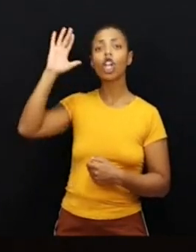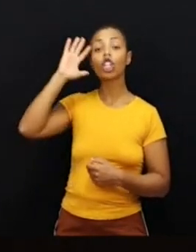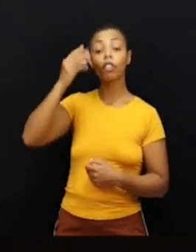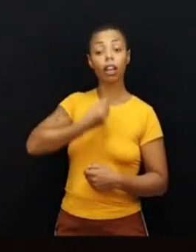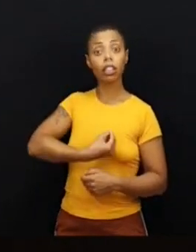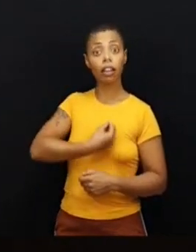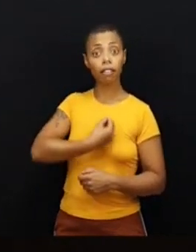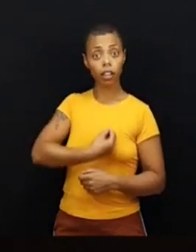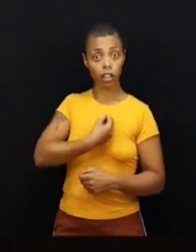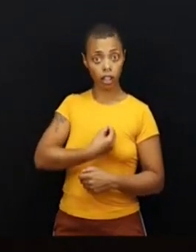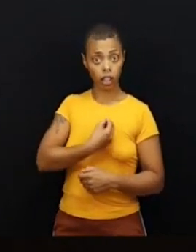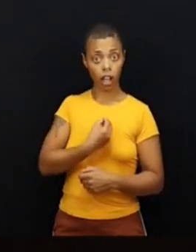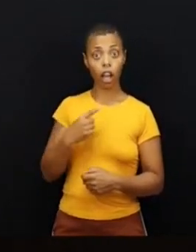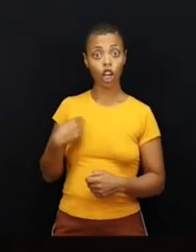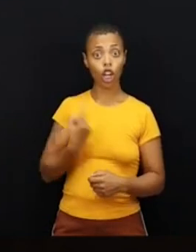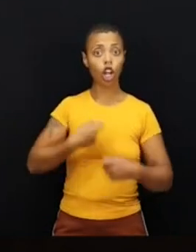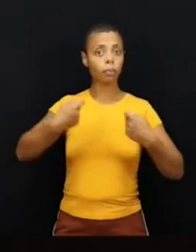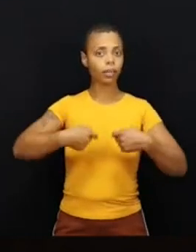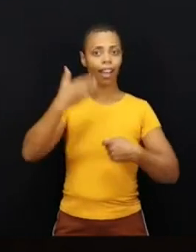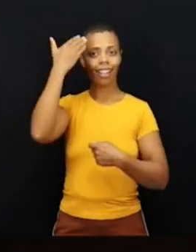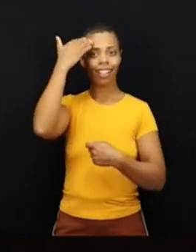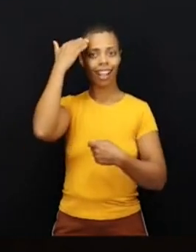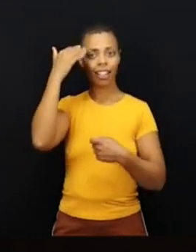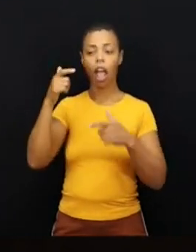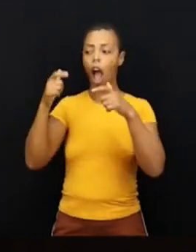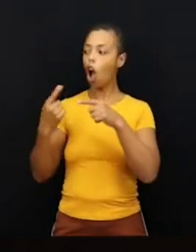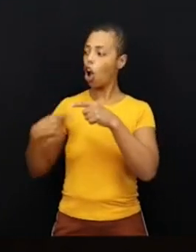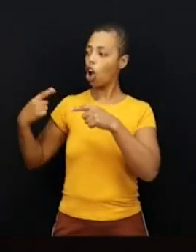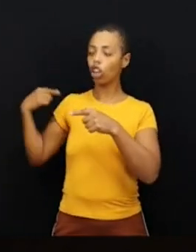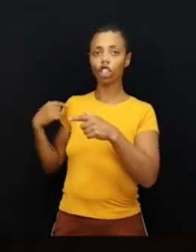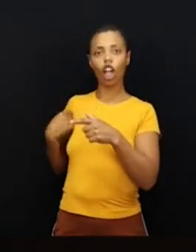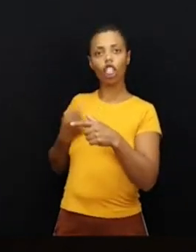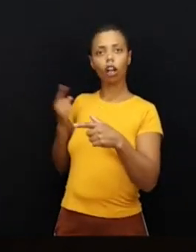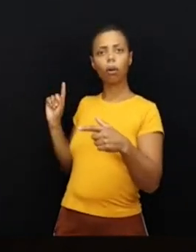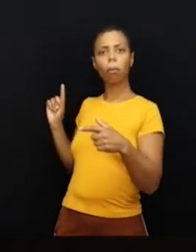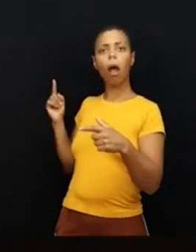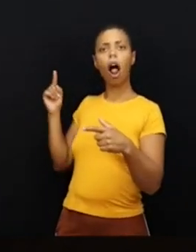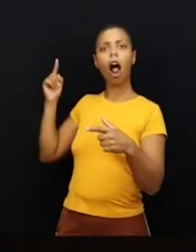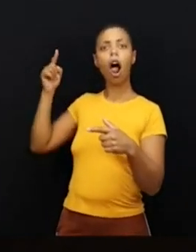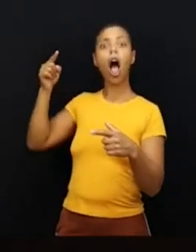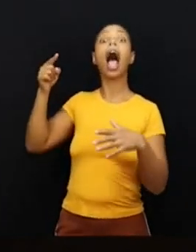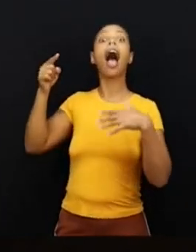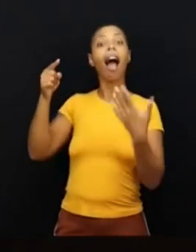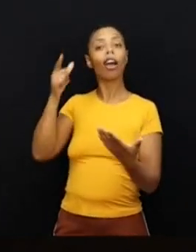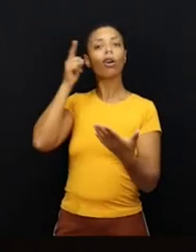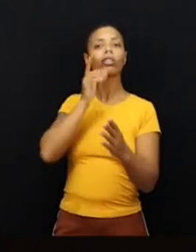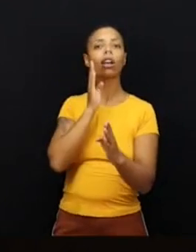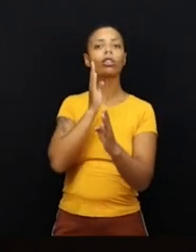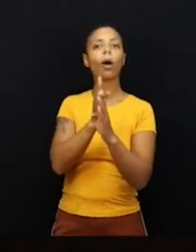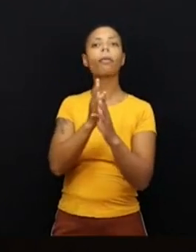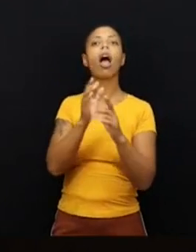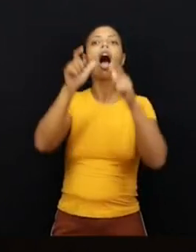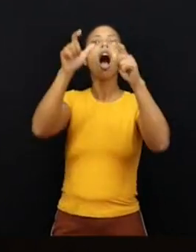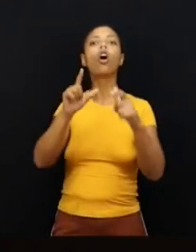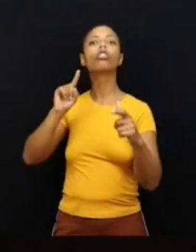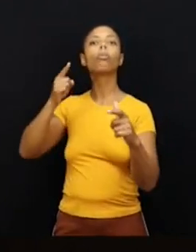que nós conseguirmos entender de onde que nós estamos vindo, para que podemos descobrir de onde que nós estamos